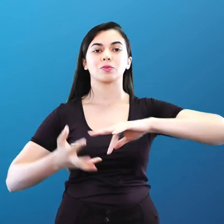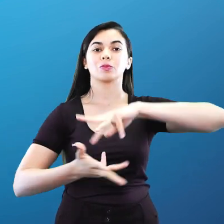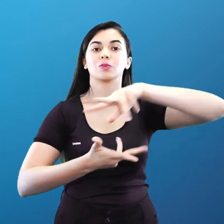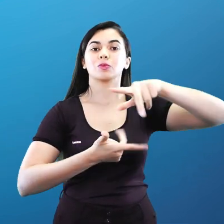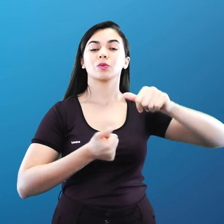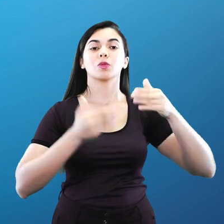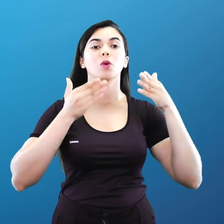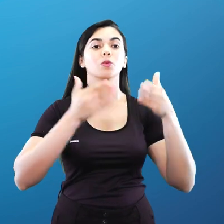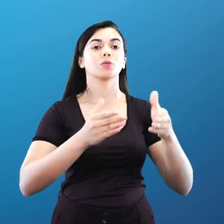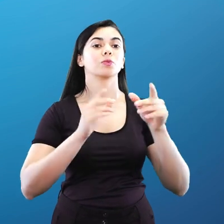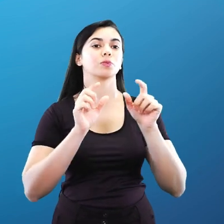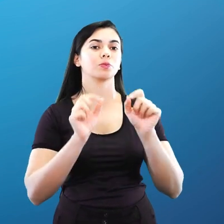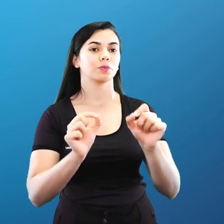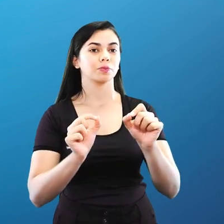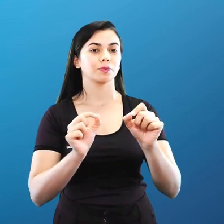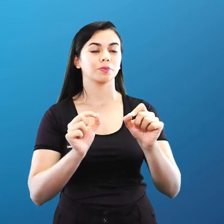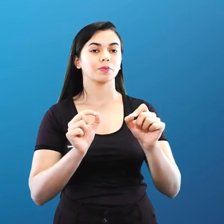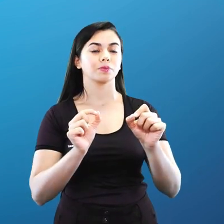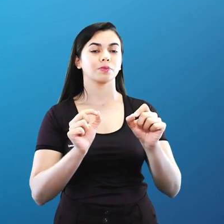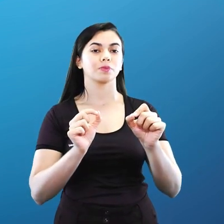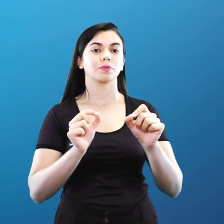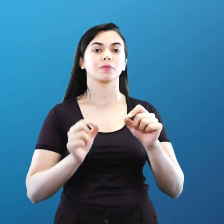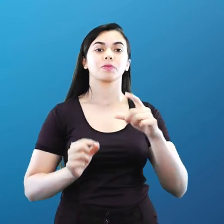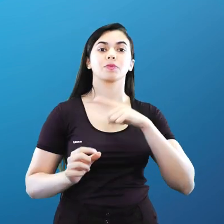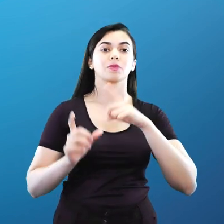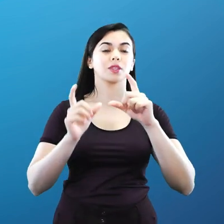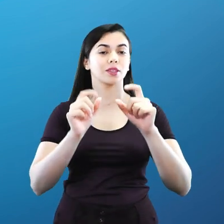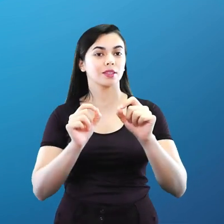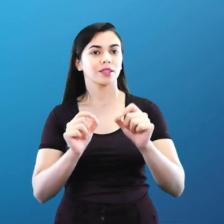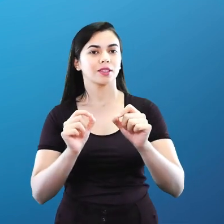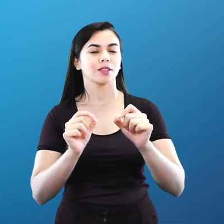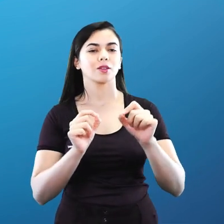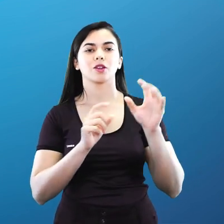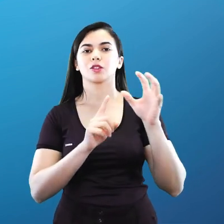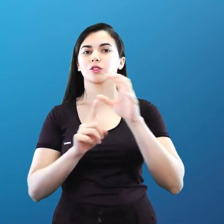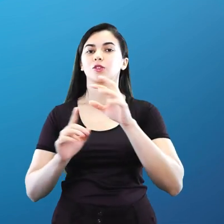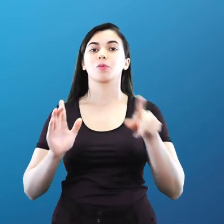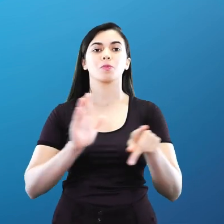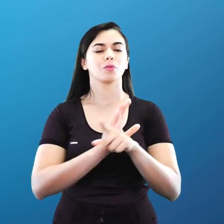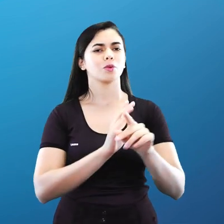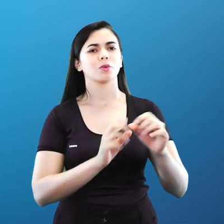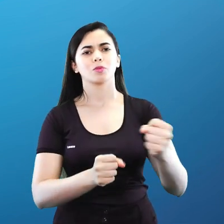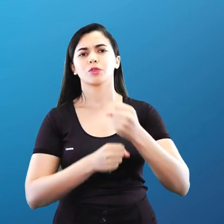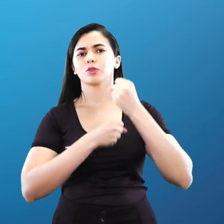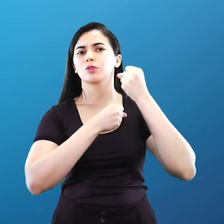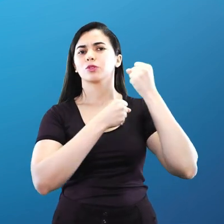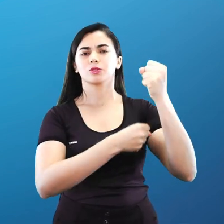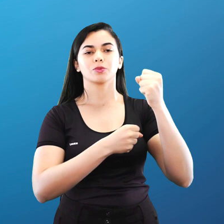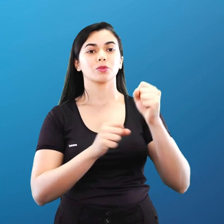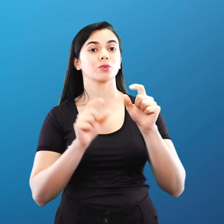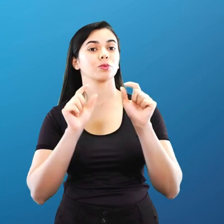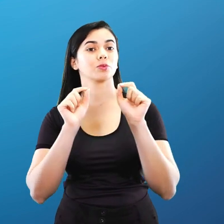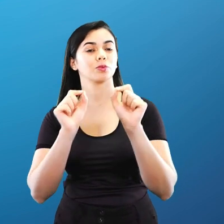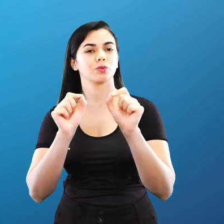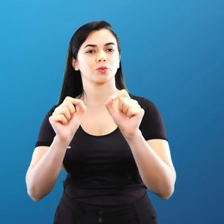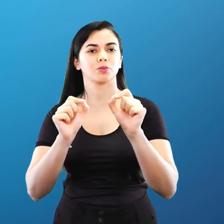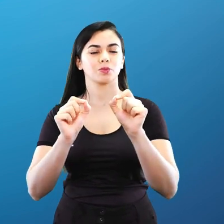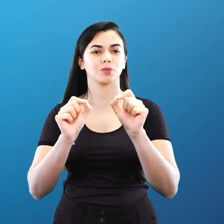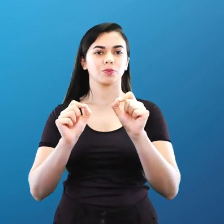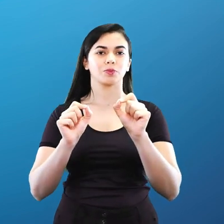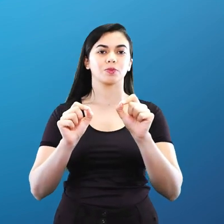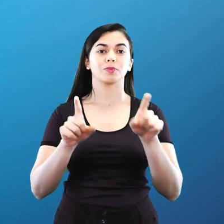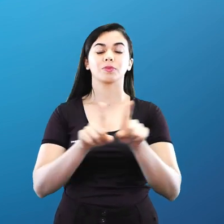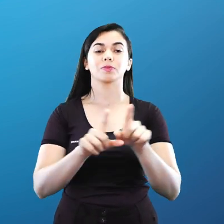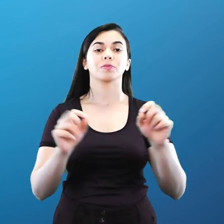As dinâmicas de poder, influencia, influência e